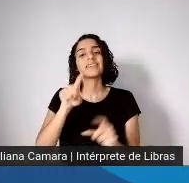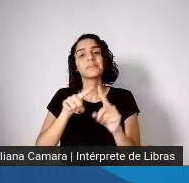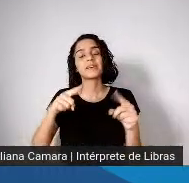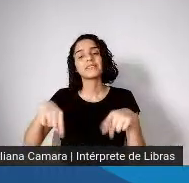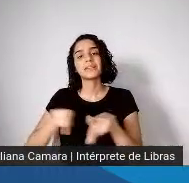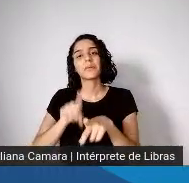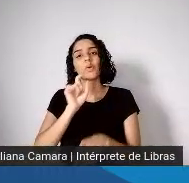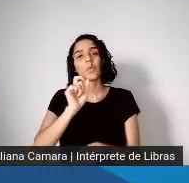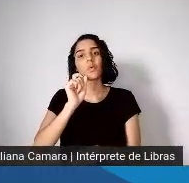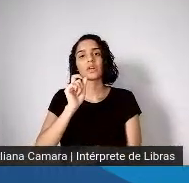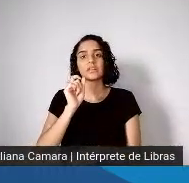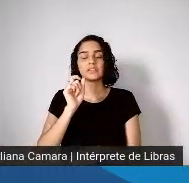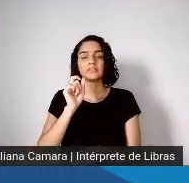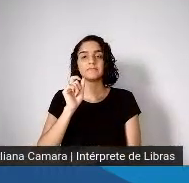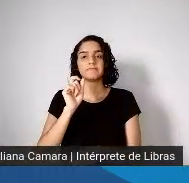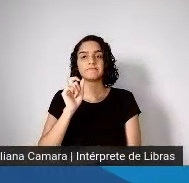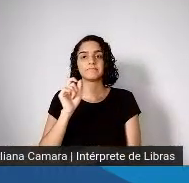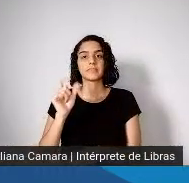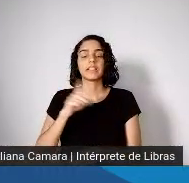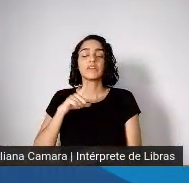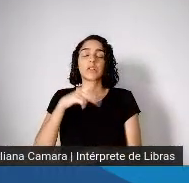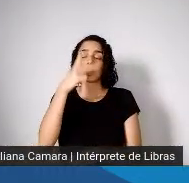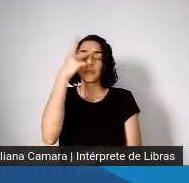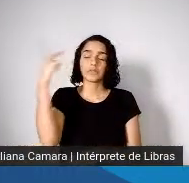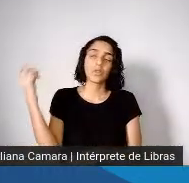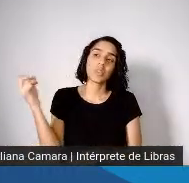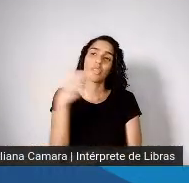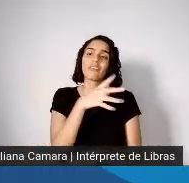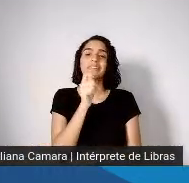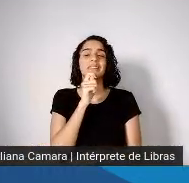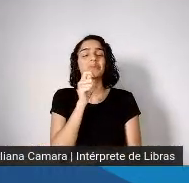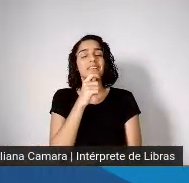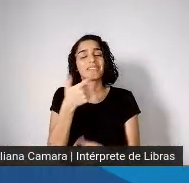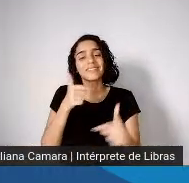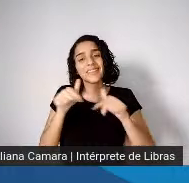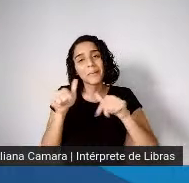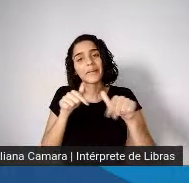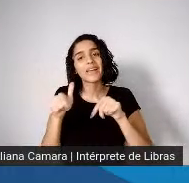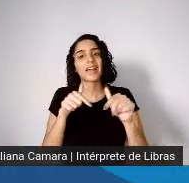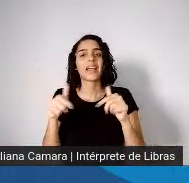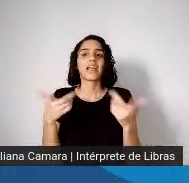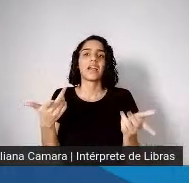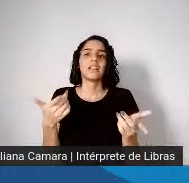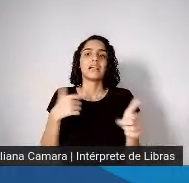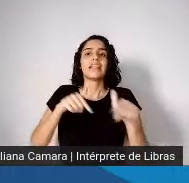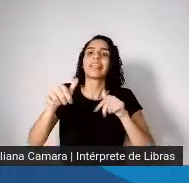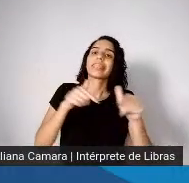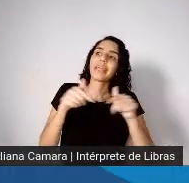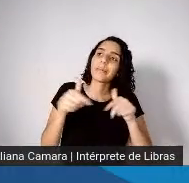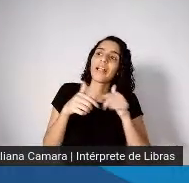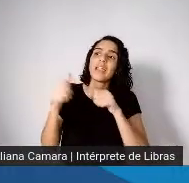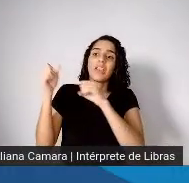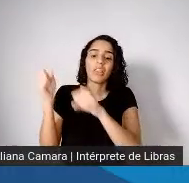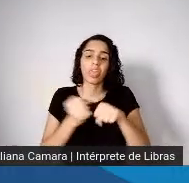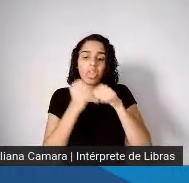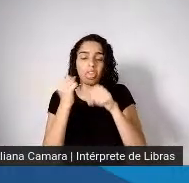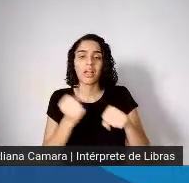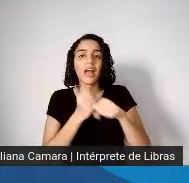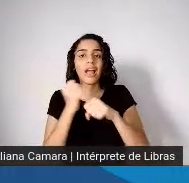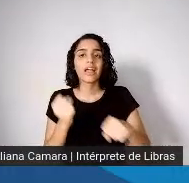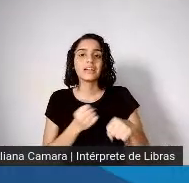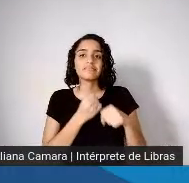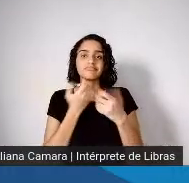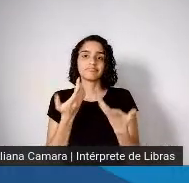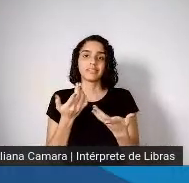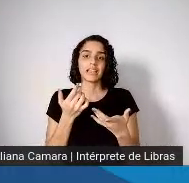desemprego, novos desempregados que já estão e continuarão da cantina de zelador, aqueles prédios do centro da cidade do Rio de Janeiro e diversas outras